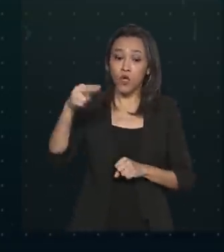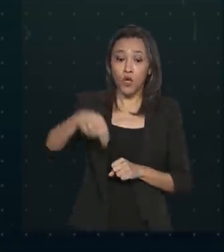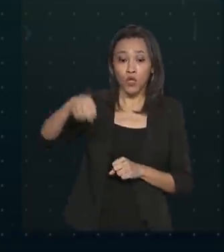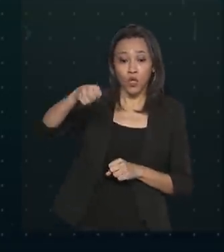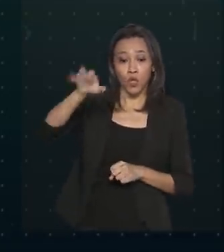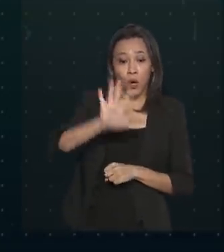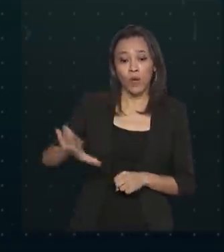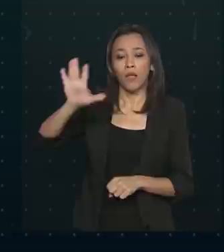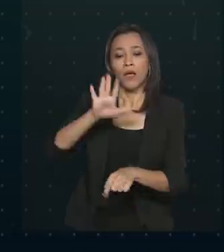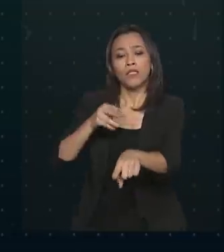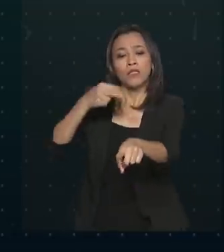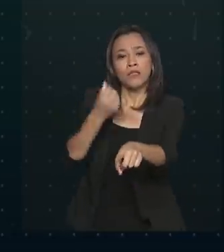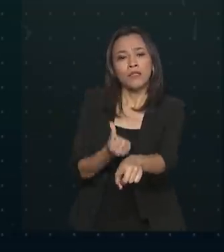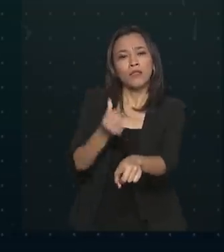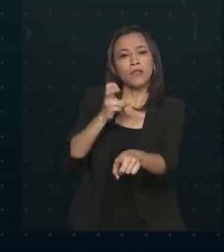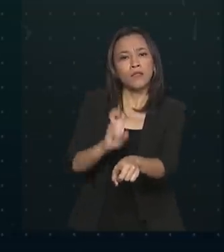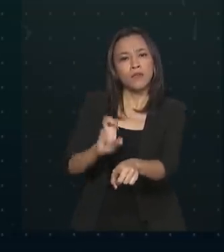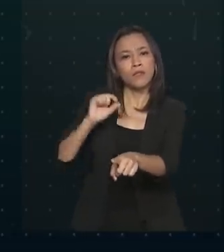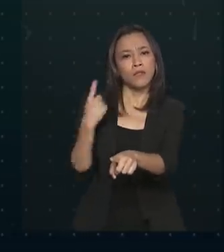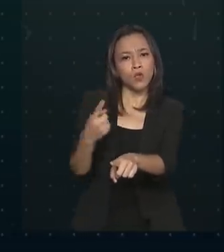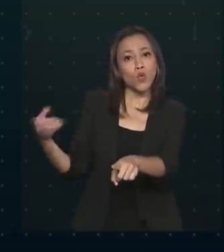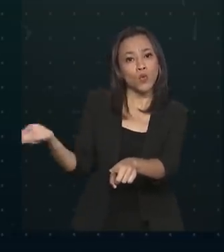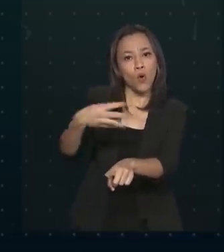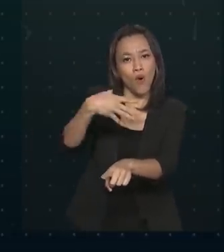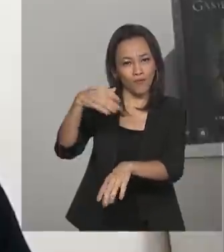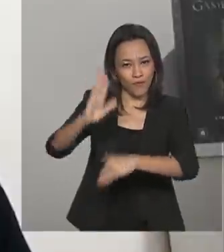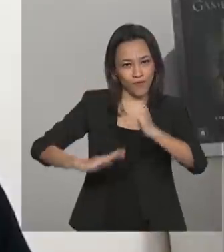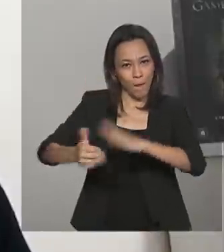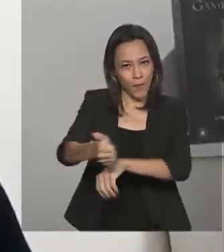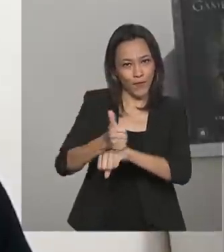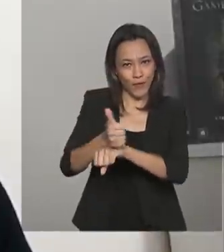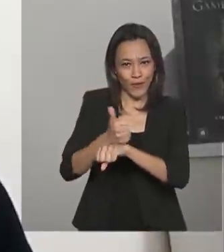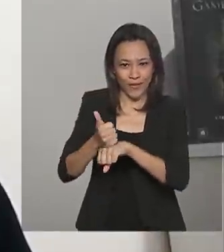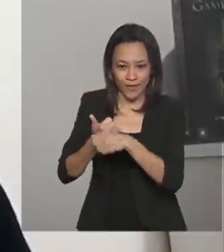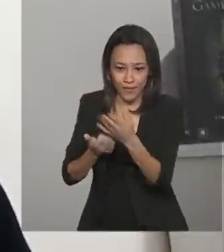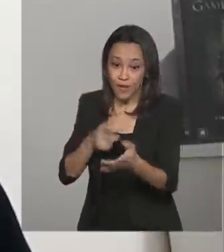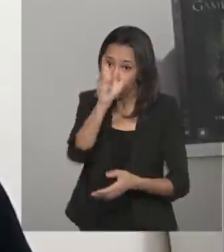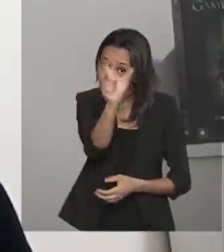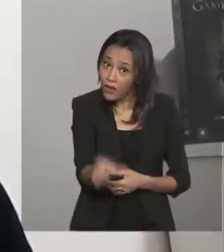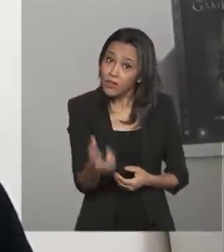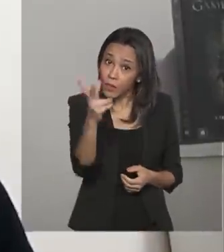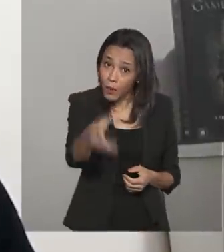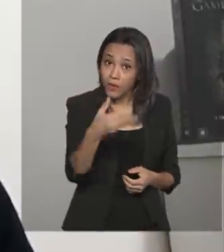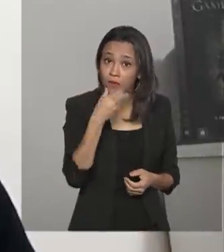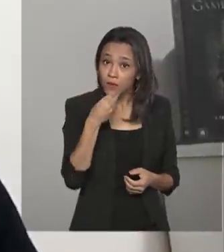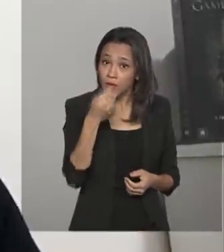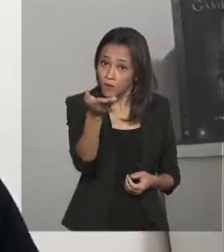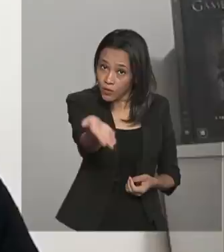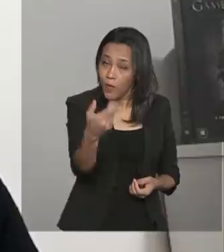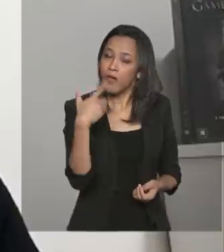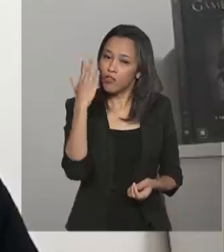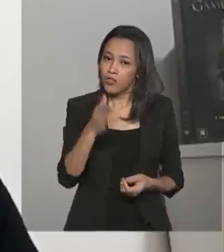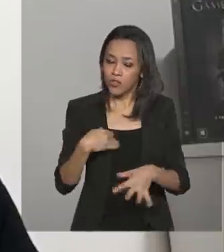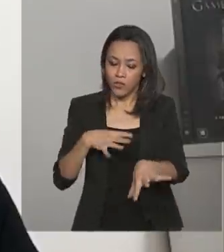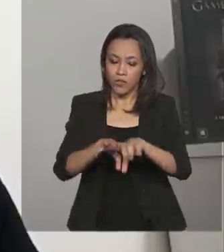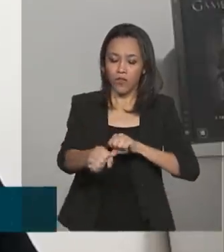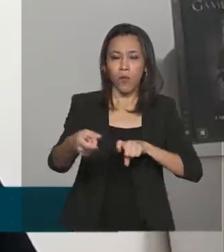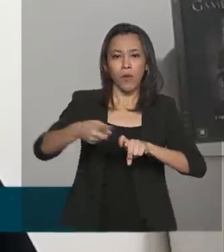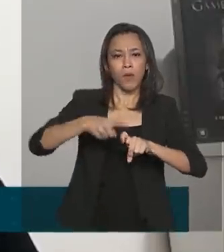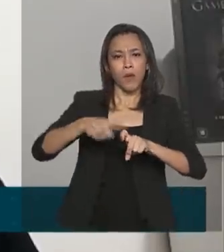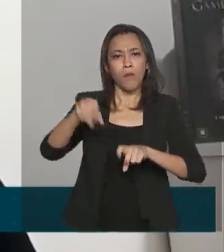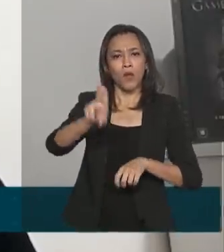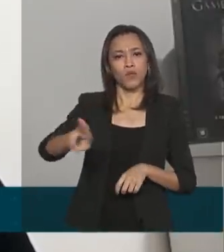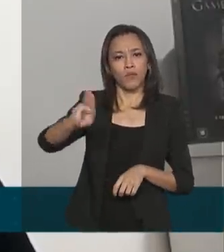ganhou 651 novos profissionais. É o caso do Citizen Leonardo. Ele se formou em medicina pela